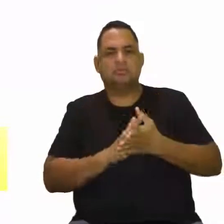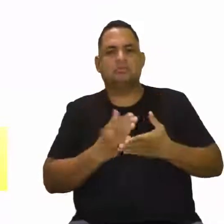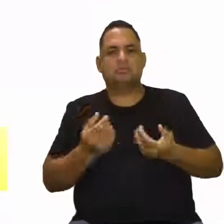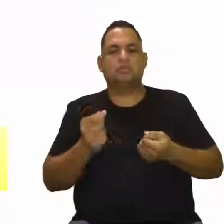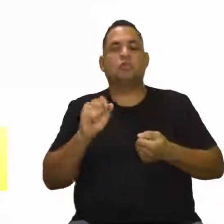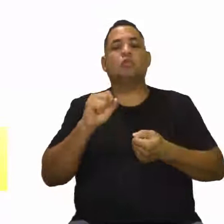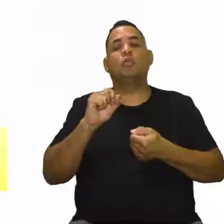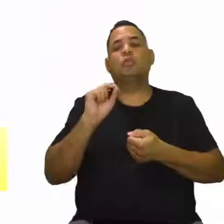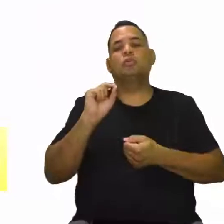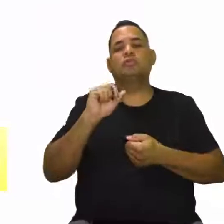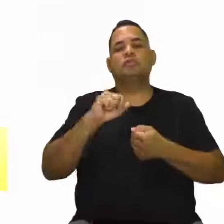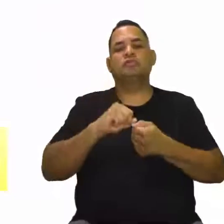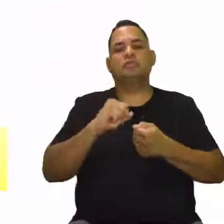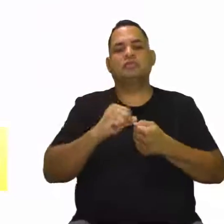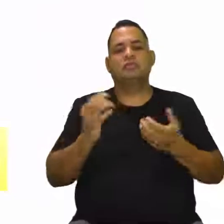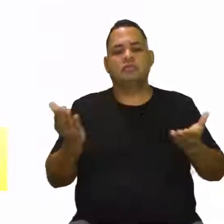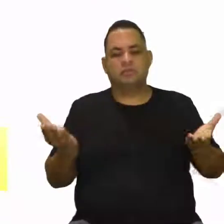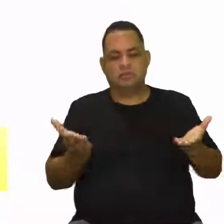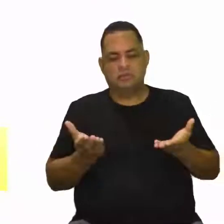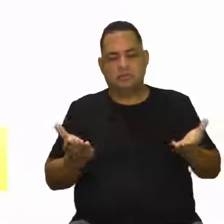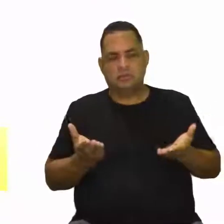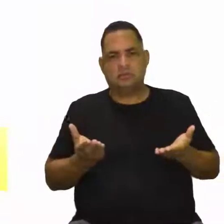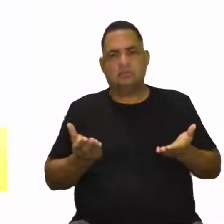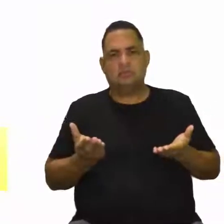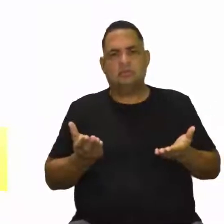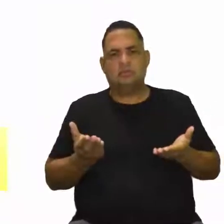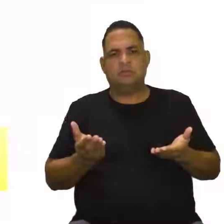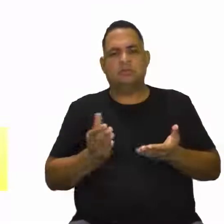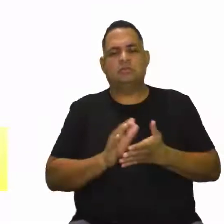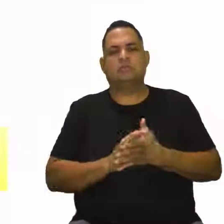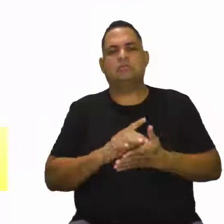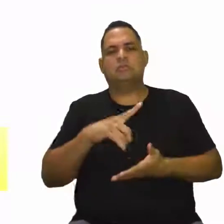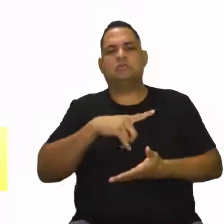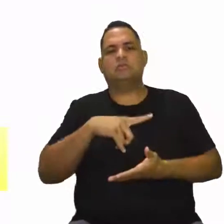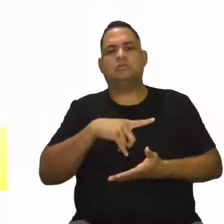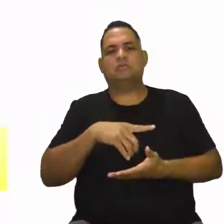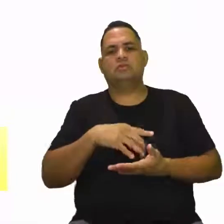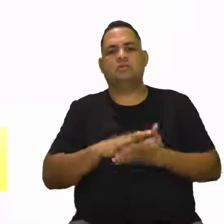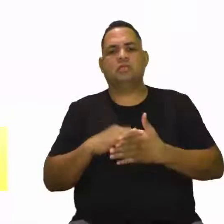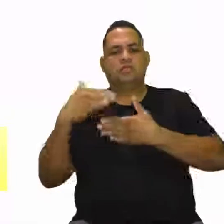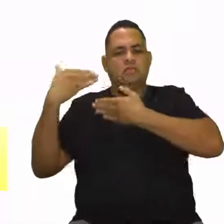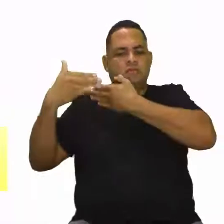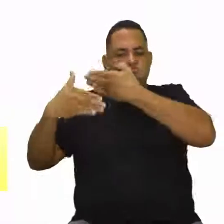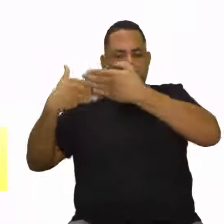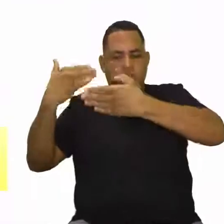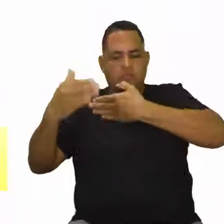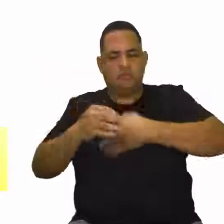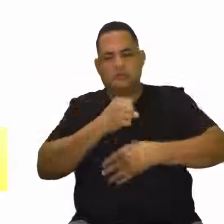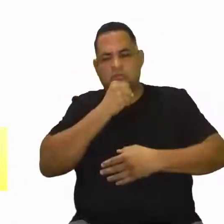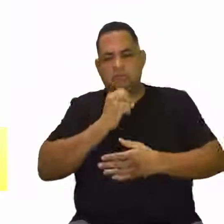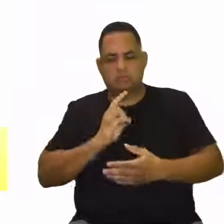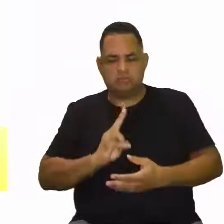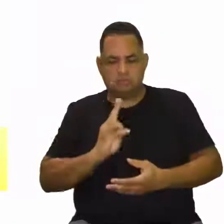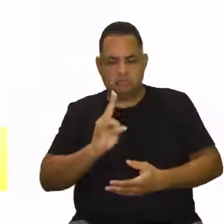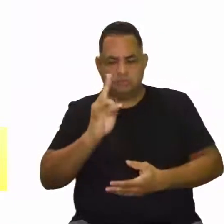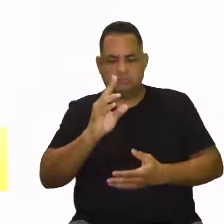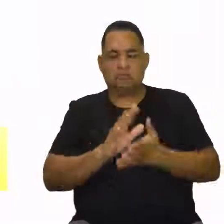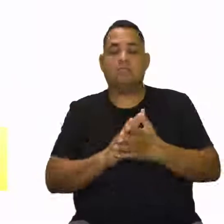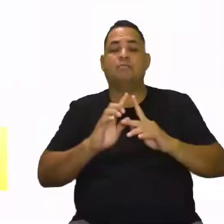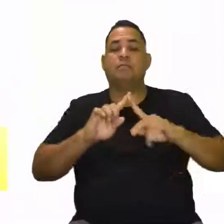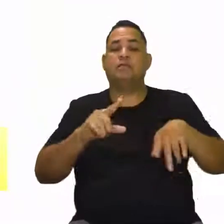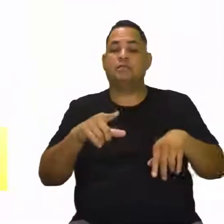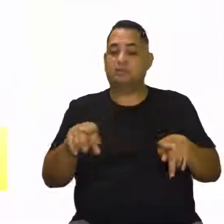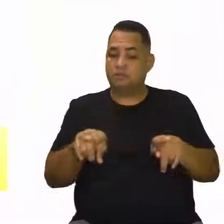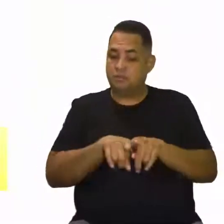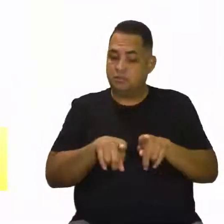ações, suas atitudes, o que você está fazendo para que você tenha esse envelhecimento prolongado e saudável,